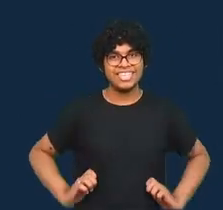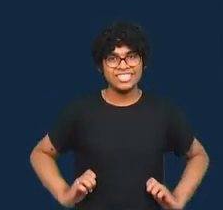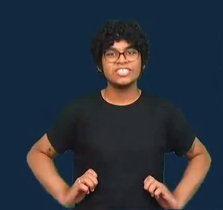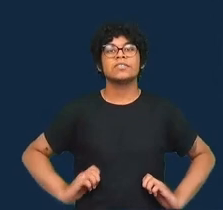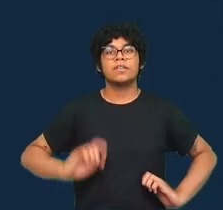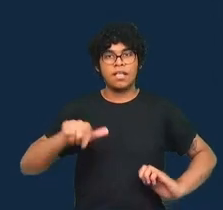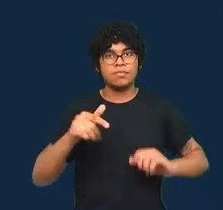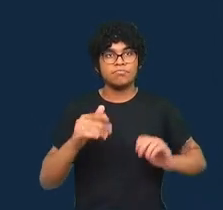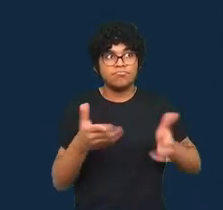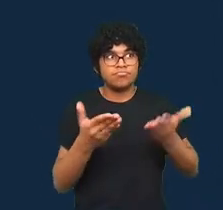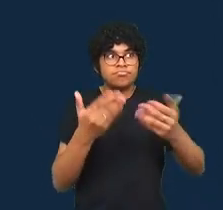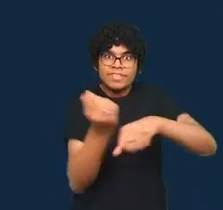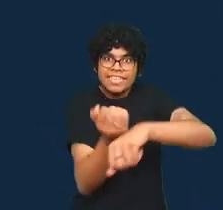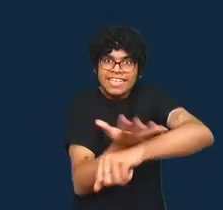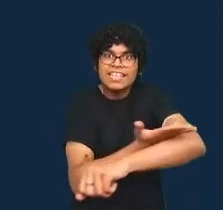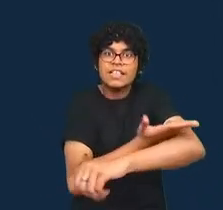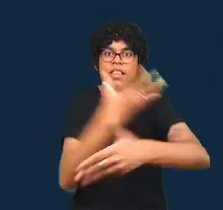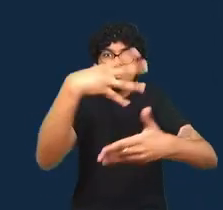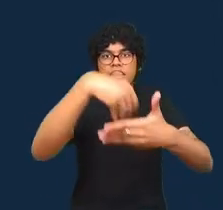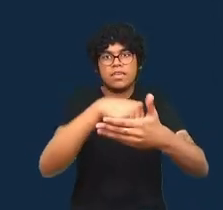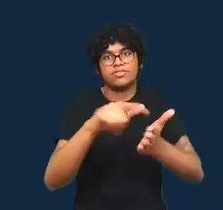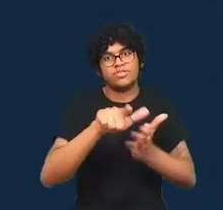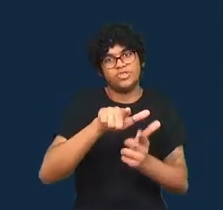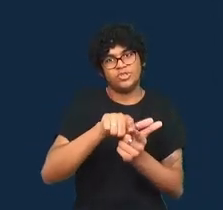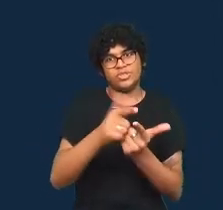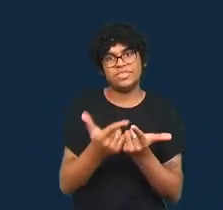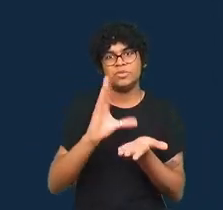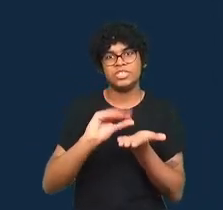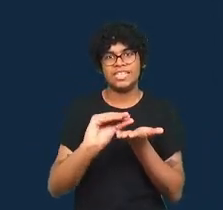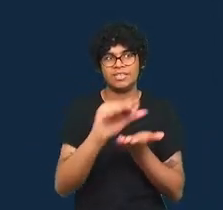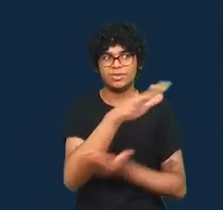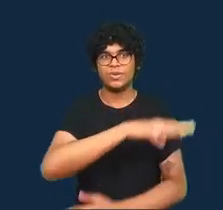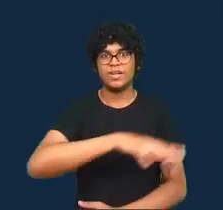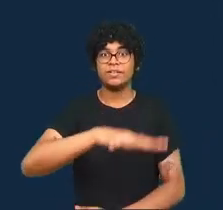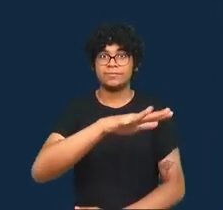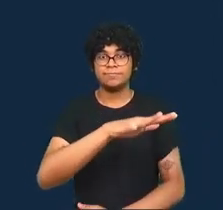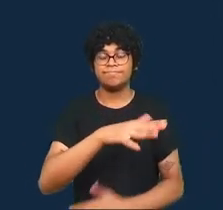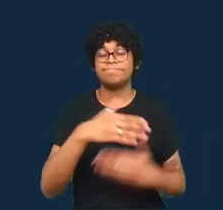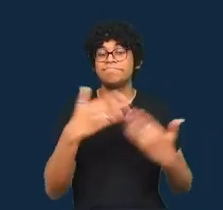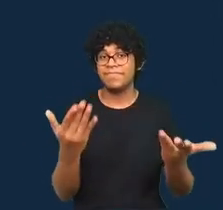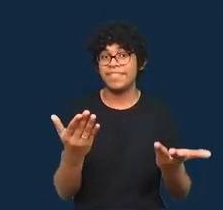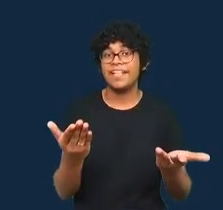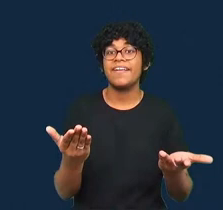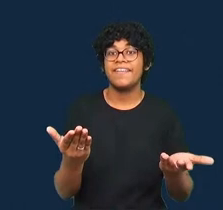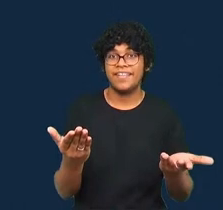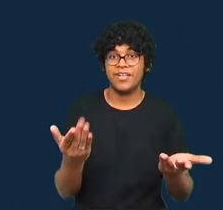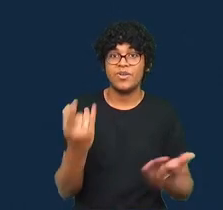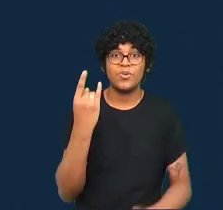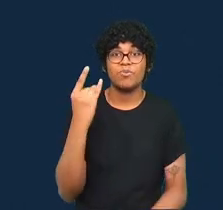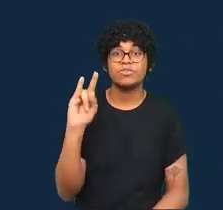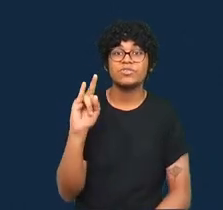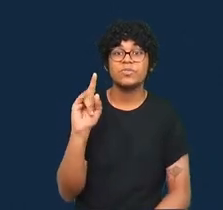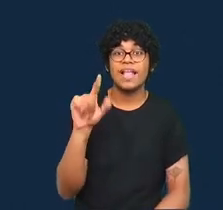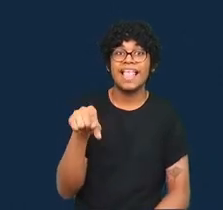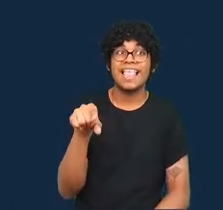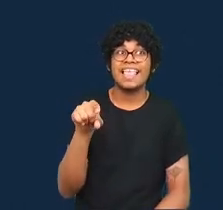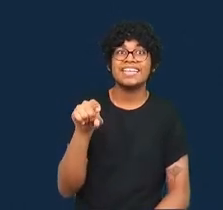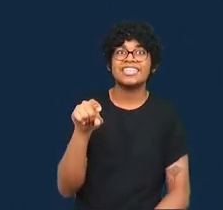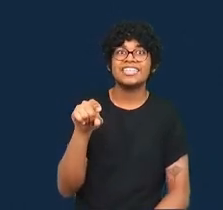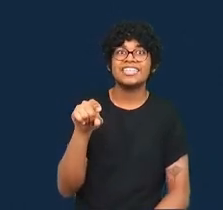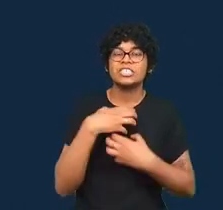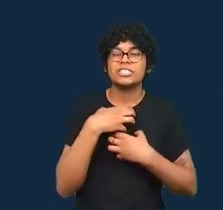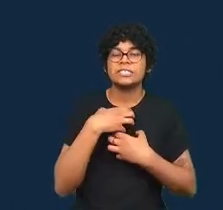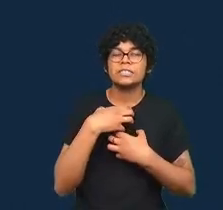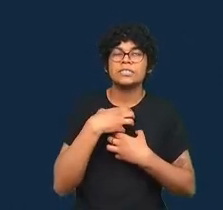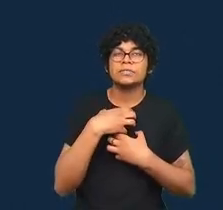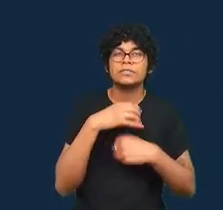dentro do trabalho de jornalismo de dados e finalmente maneiras reflexivas